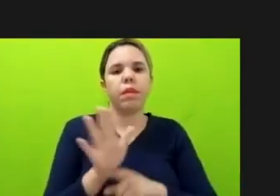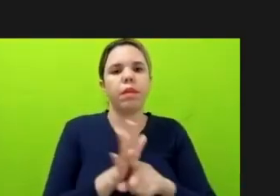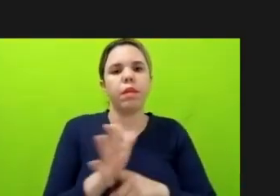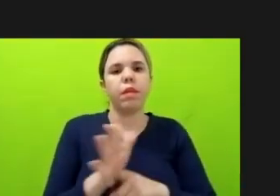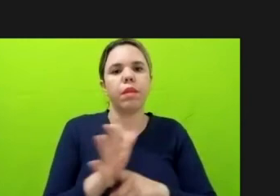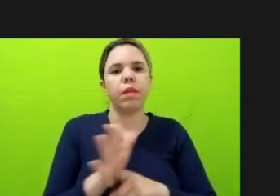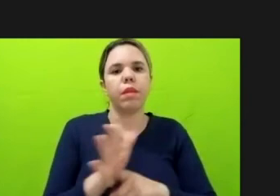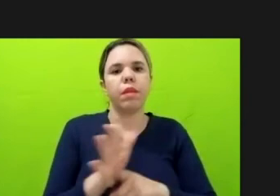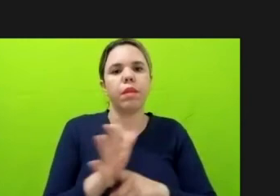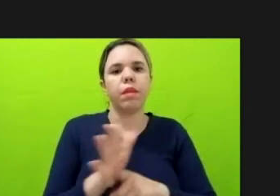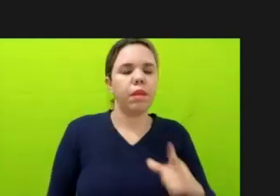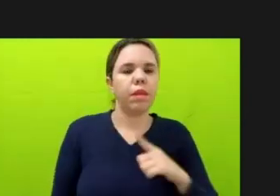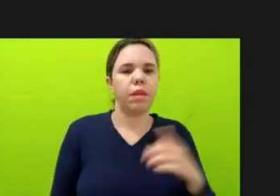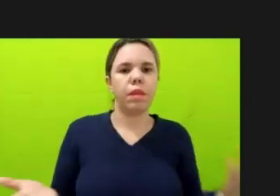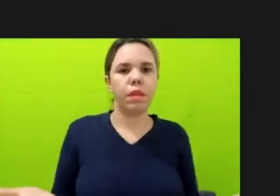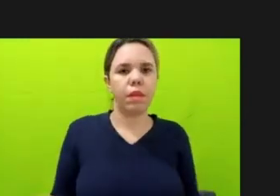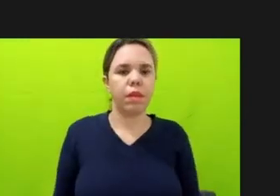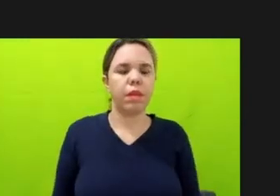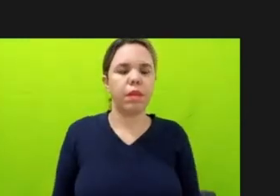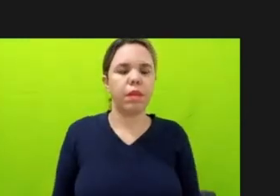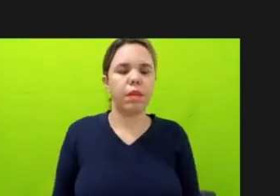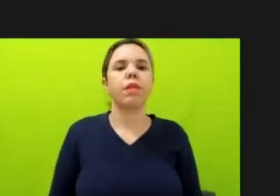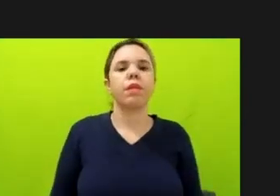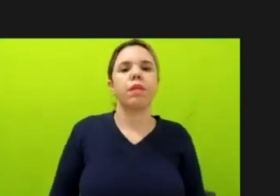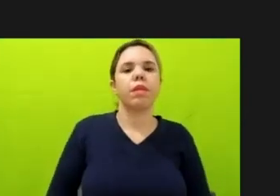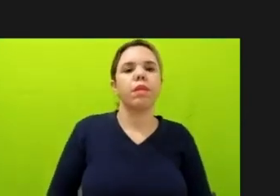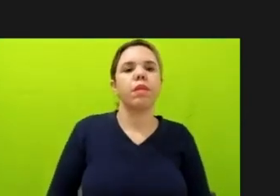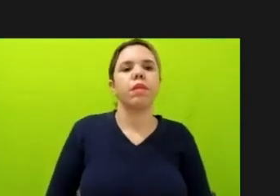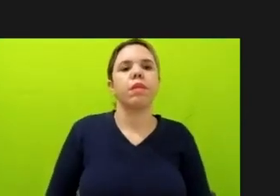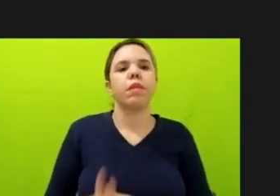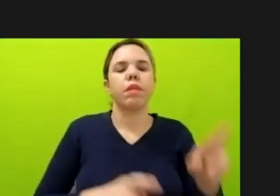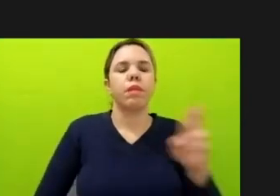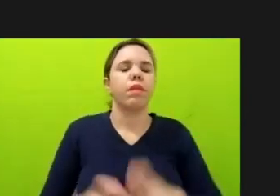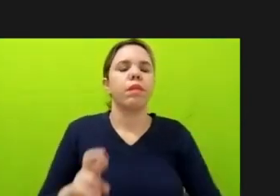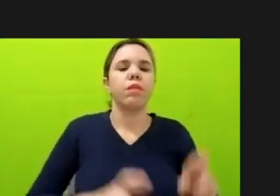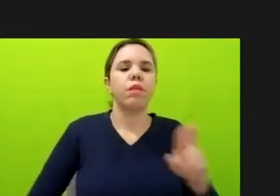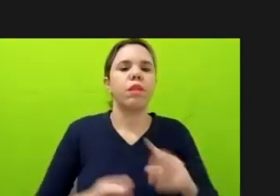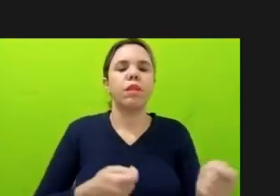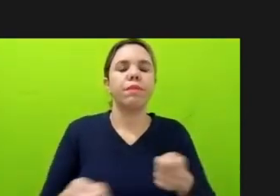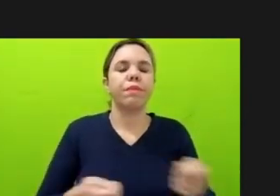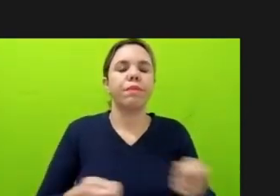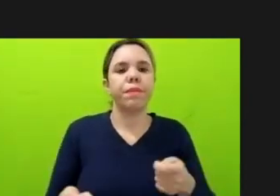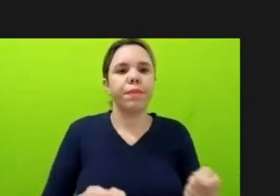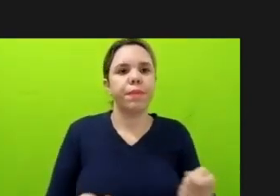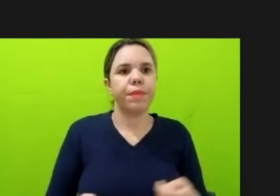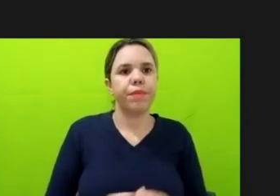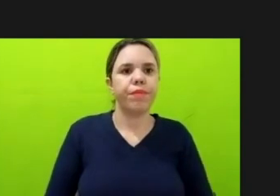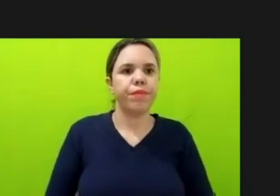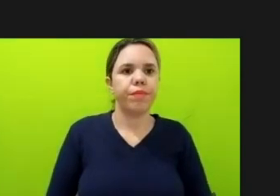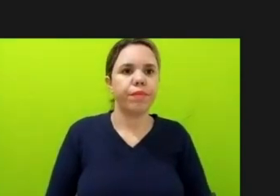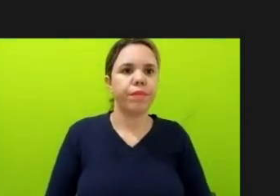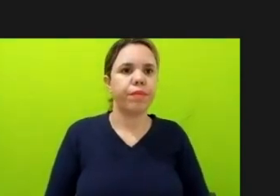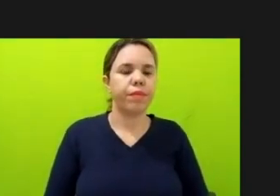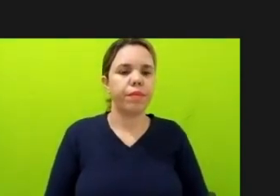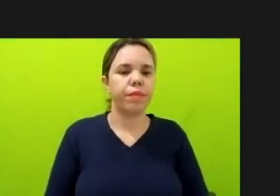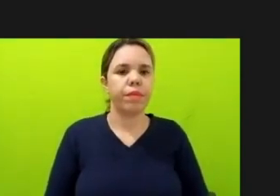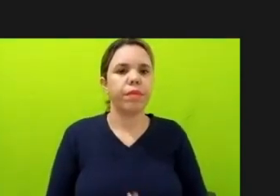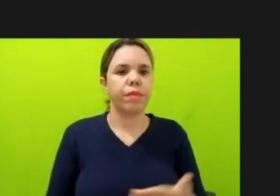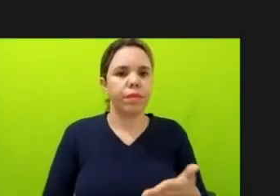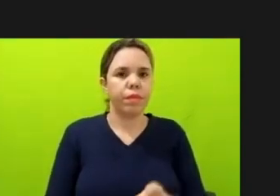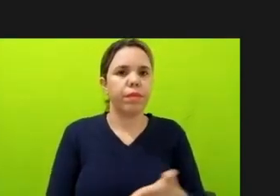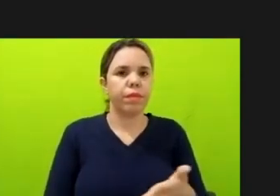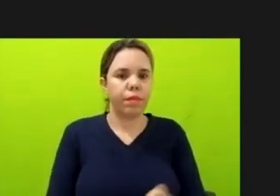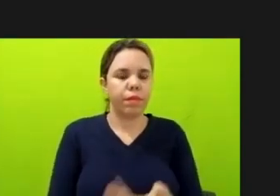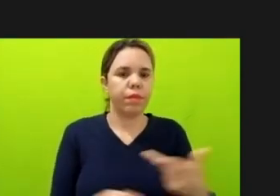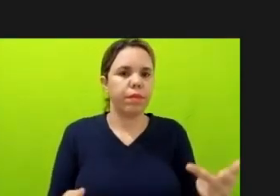garantir que as políticas de fiscalização e controle sejam implementadas com qualidade. Então, acho que também faz parte aí de uma das demandas da